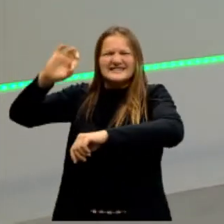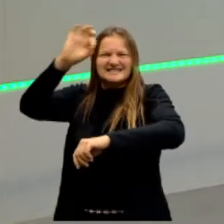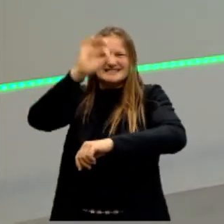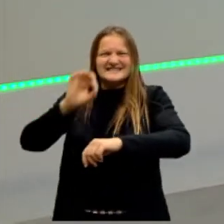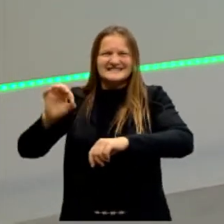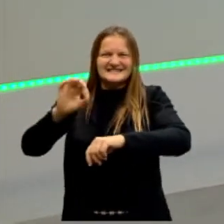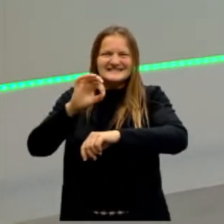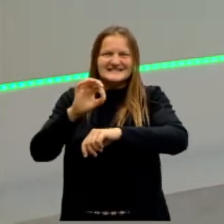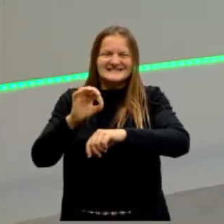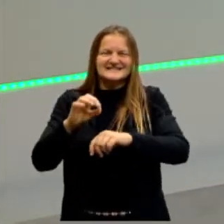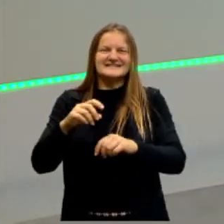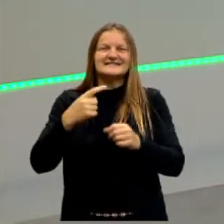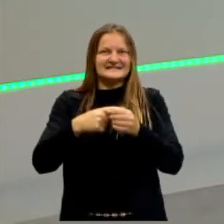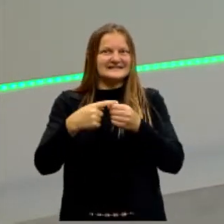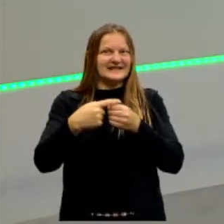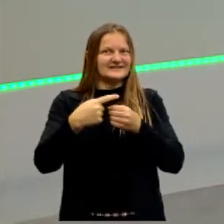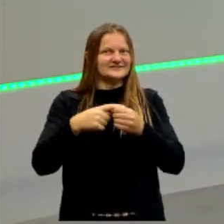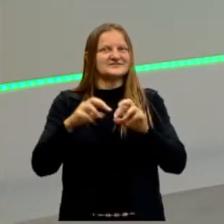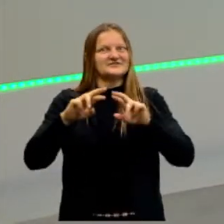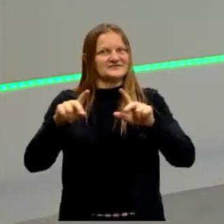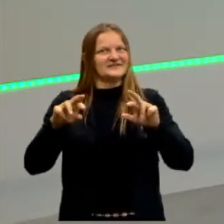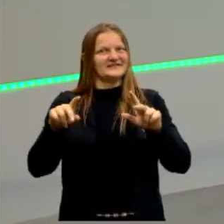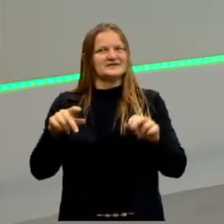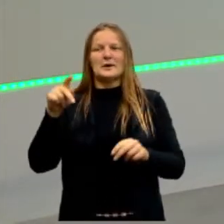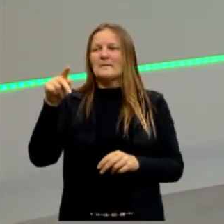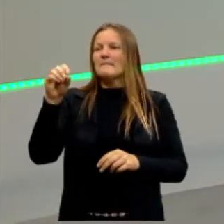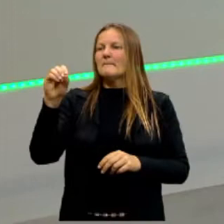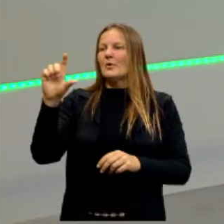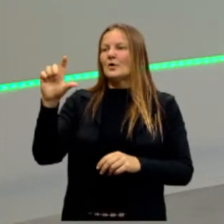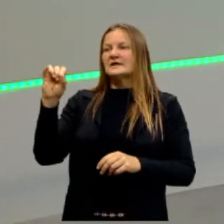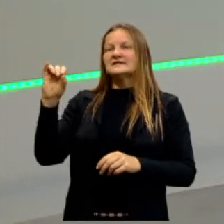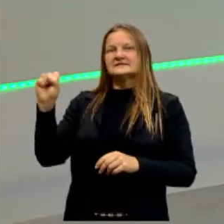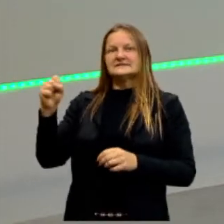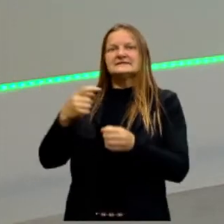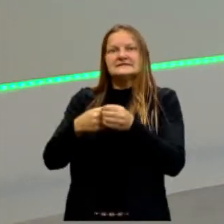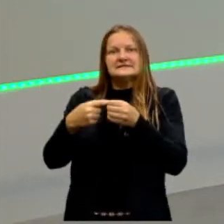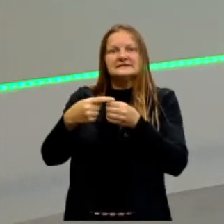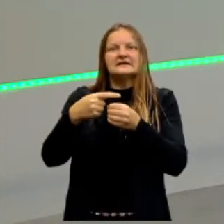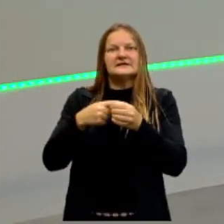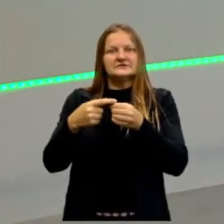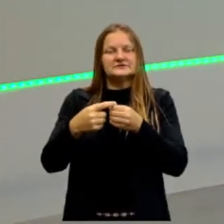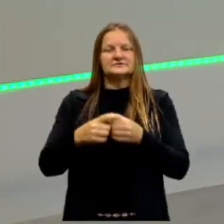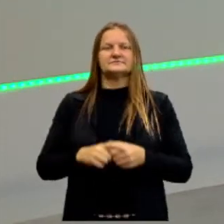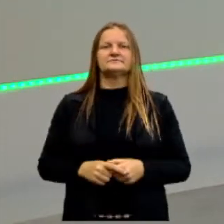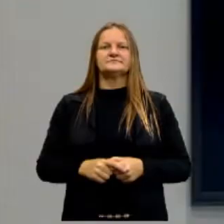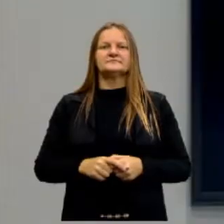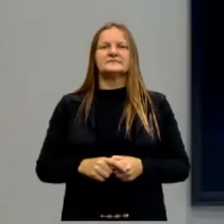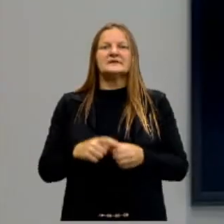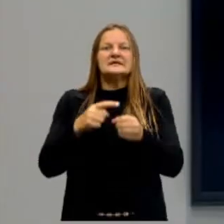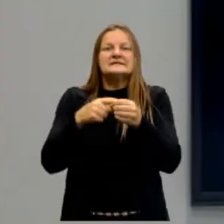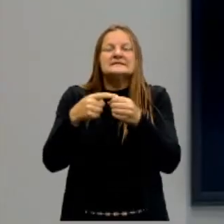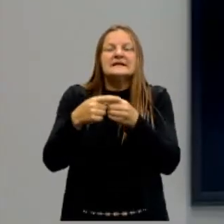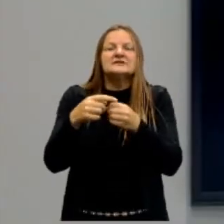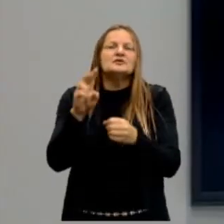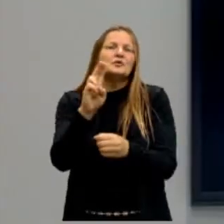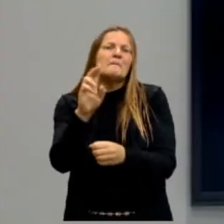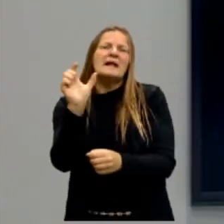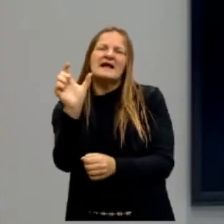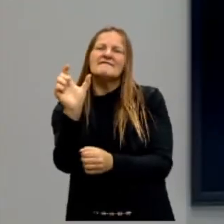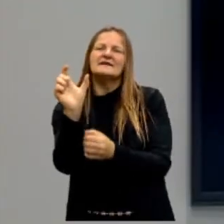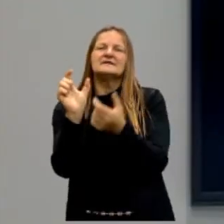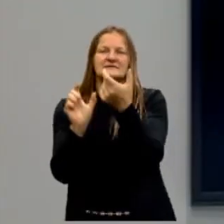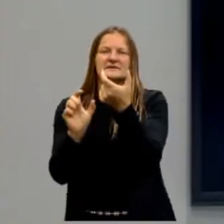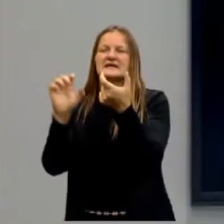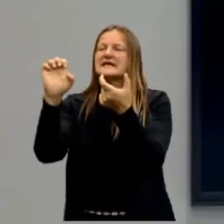Polis é cidade para os gregos. A palavra polis, cidade. Entendida hoje como cidade-estado. Nós trabalhamos